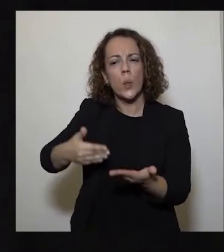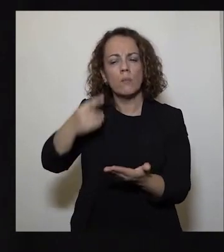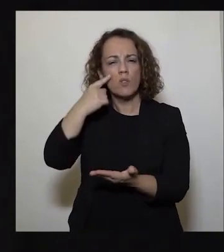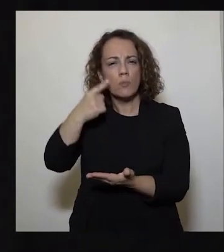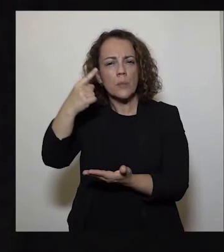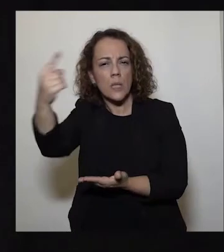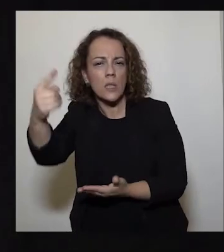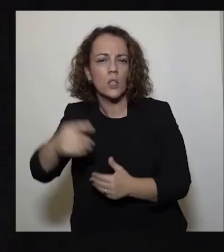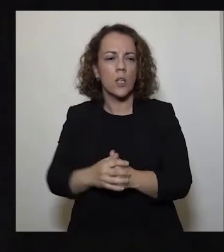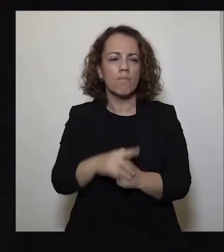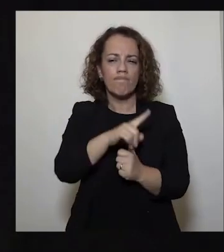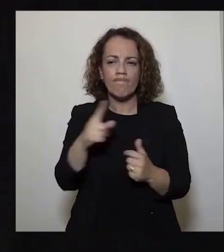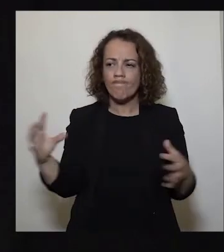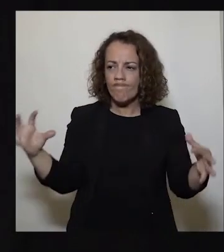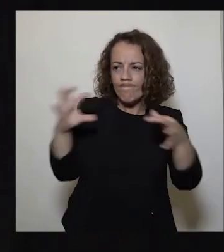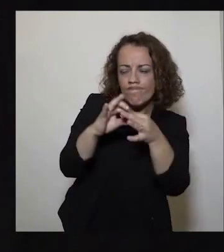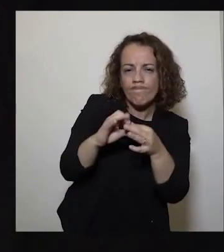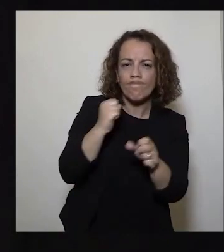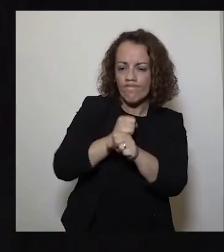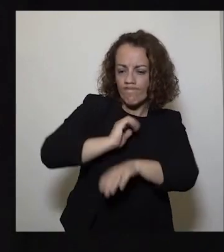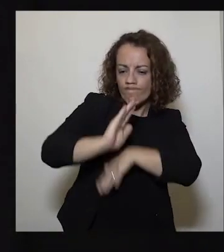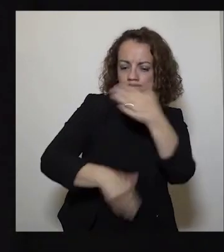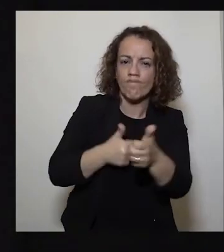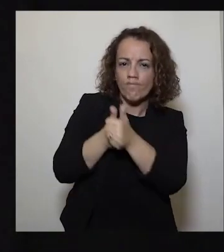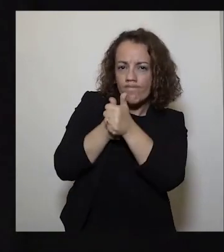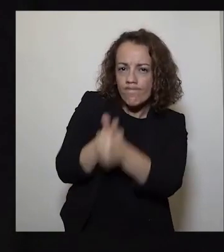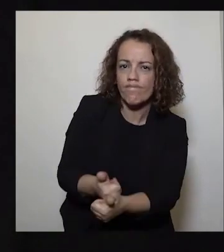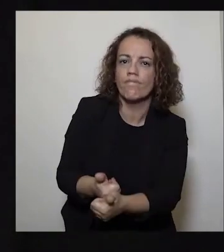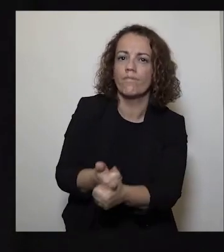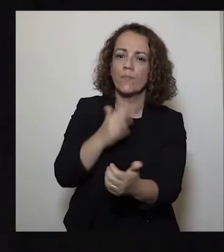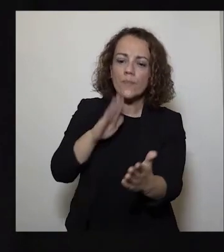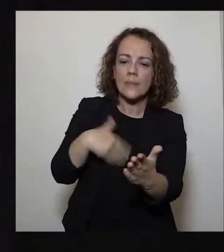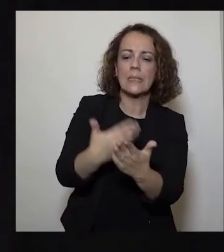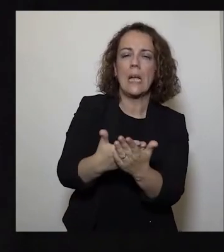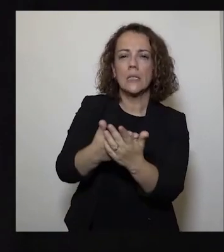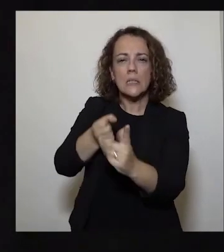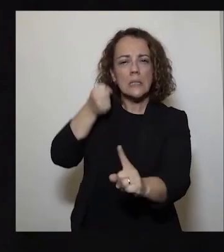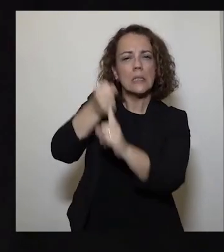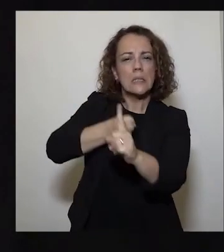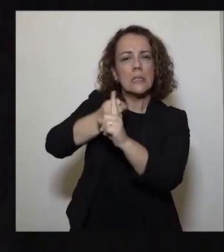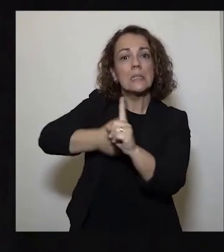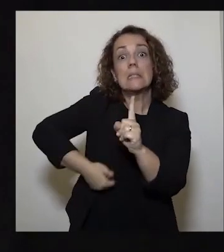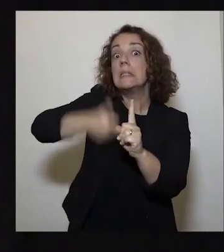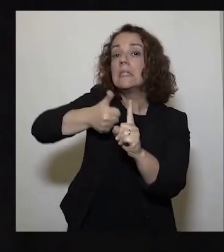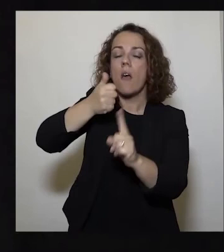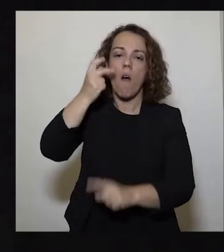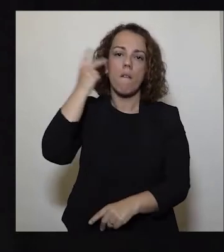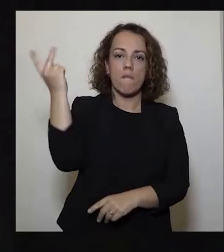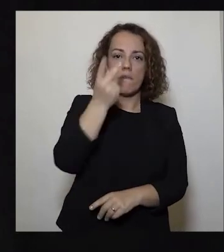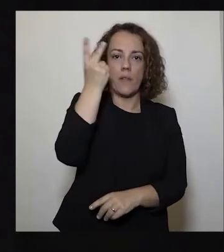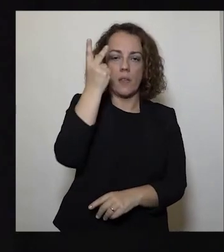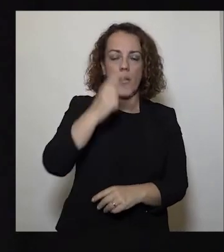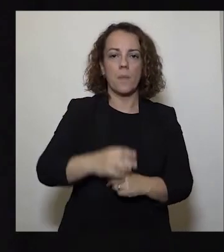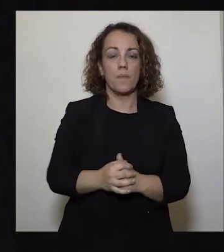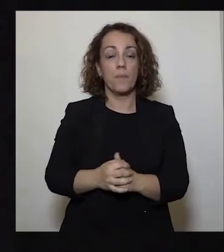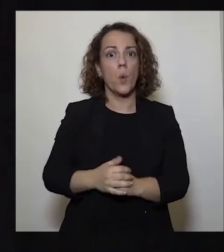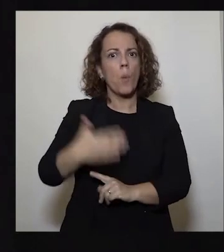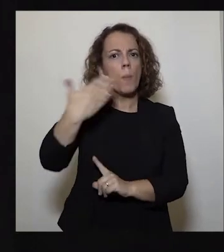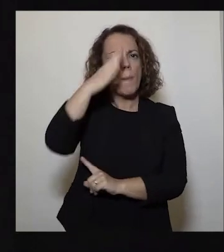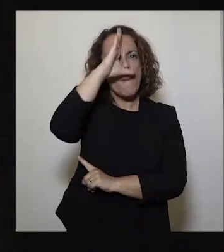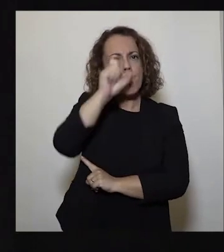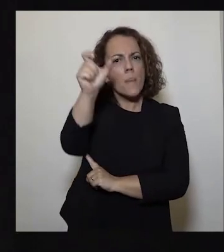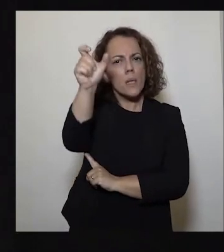agido em unidade, ter feito deste combate o combate da sua vida. E desde logo o Primeiro